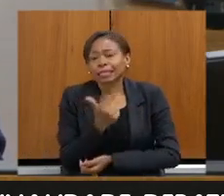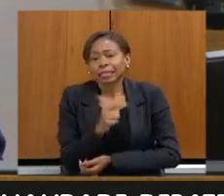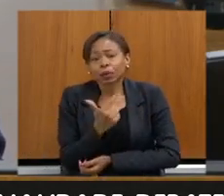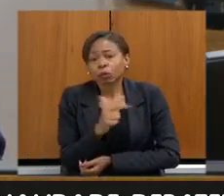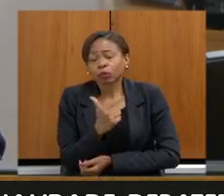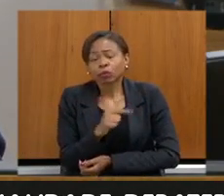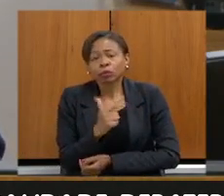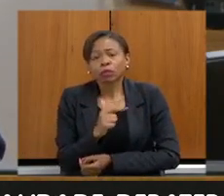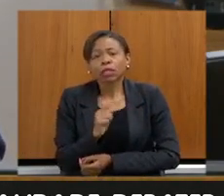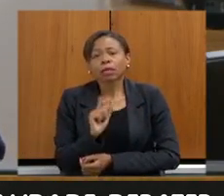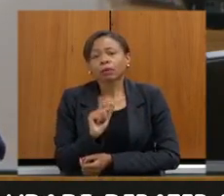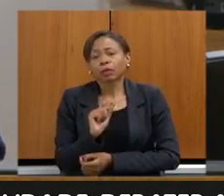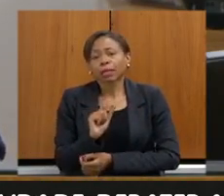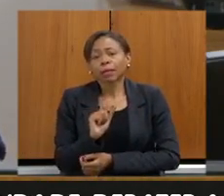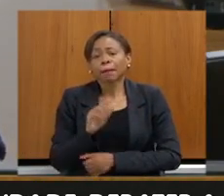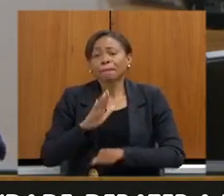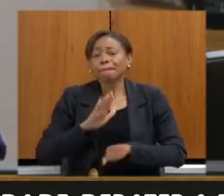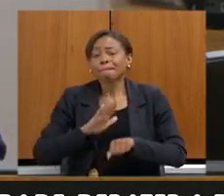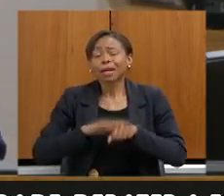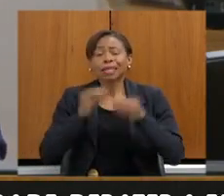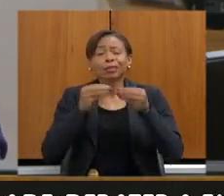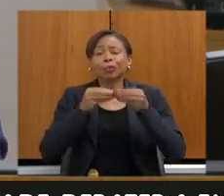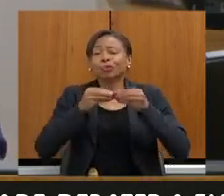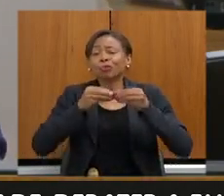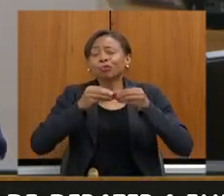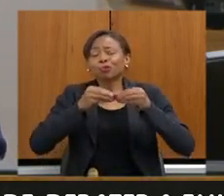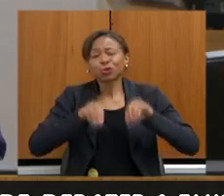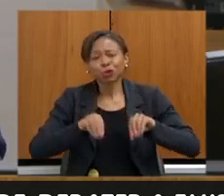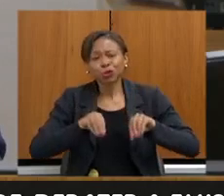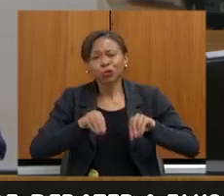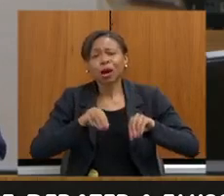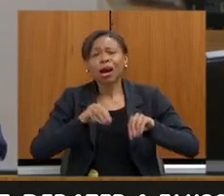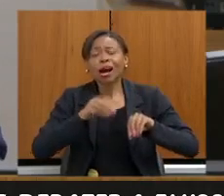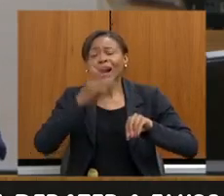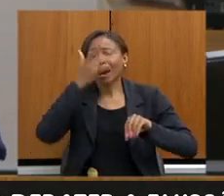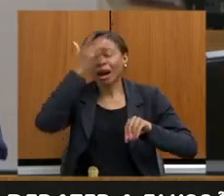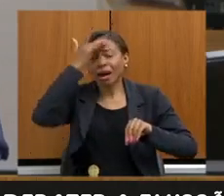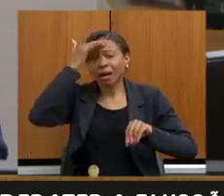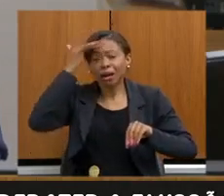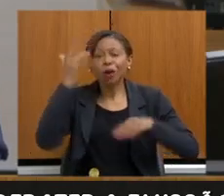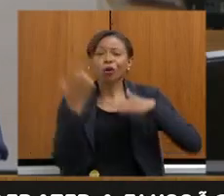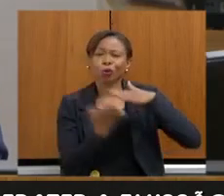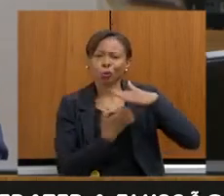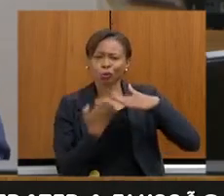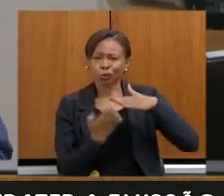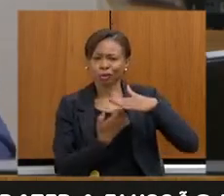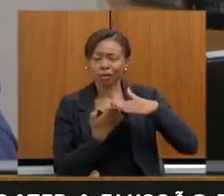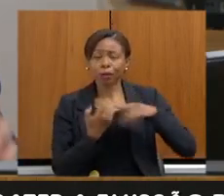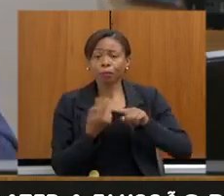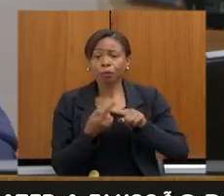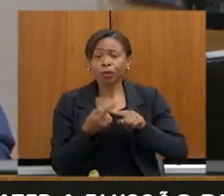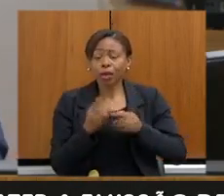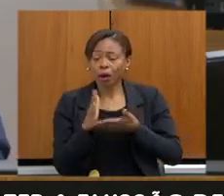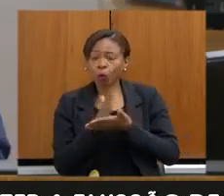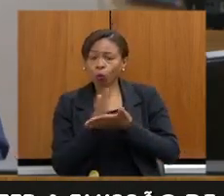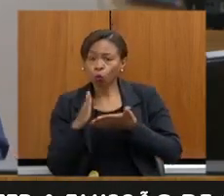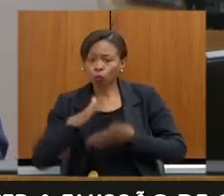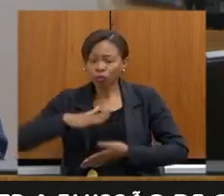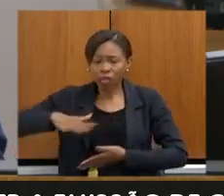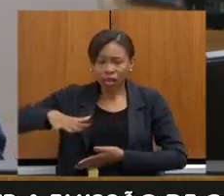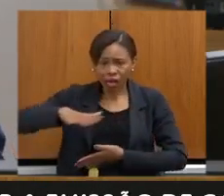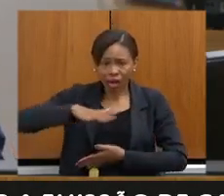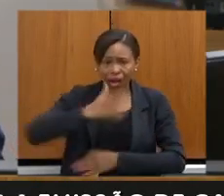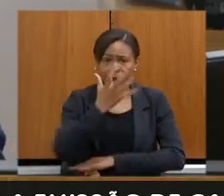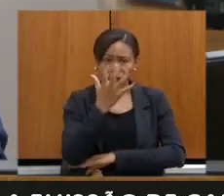trazer mais ônus ao empreendedor. Nós sabemos que tem áreas em determinados biomas, em determinadas